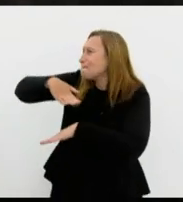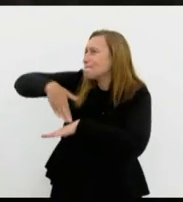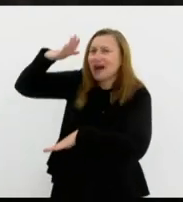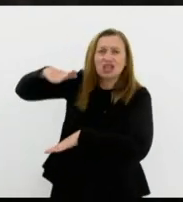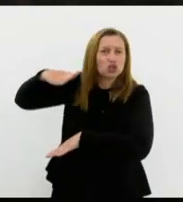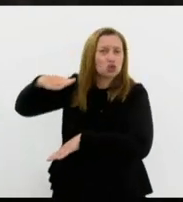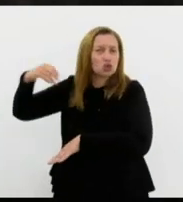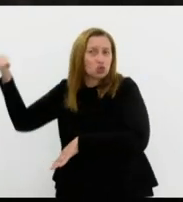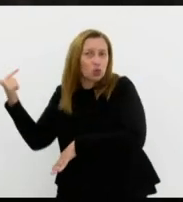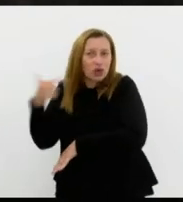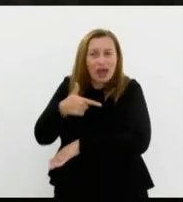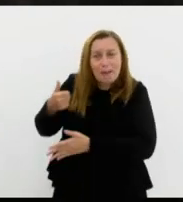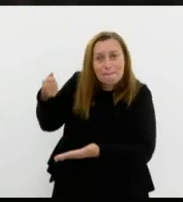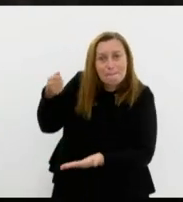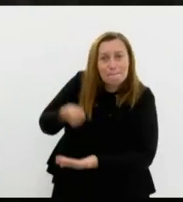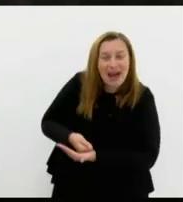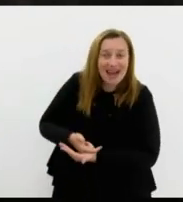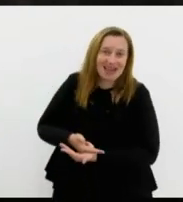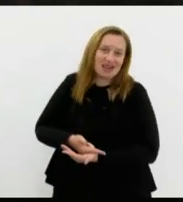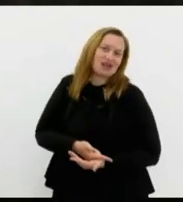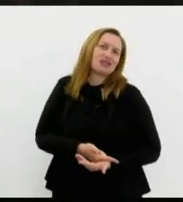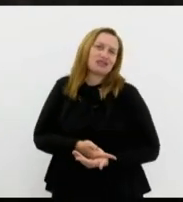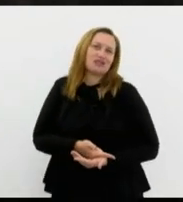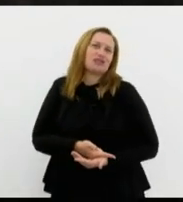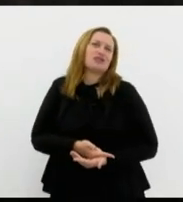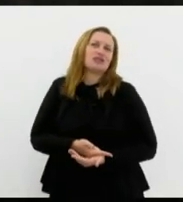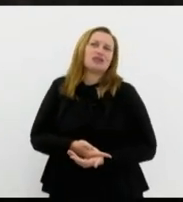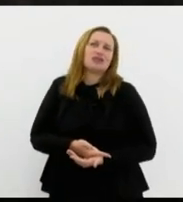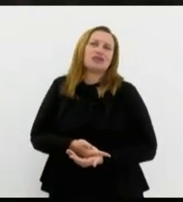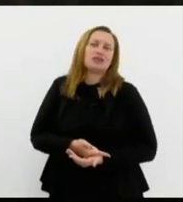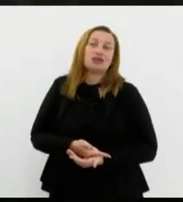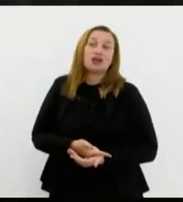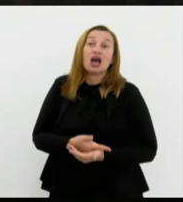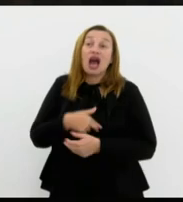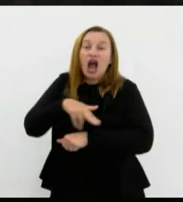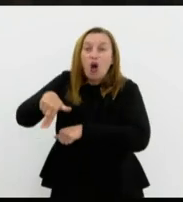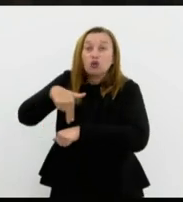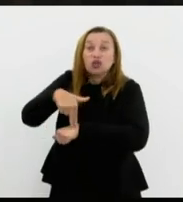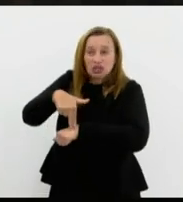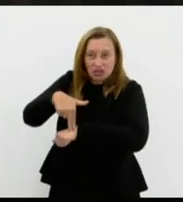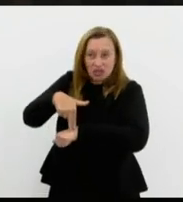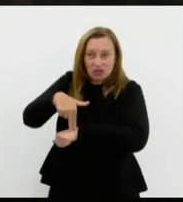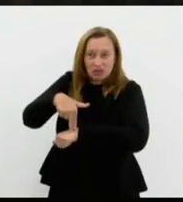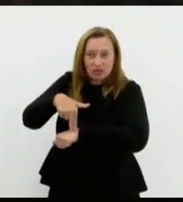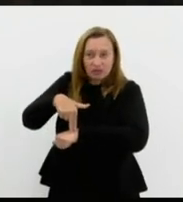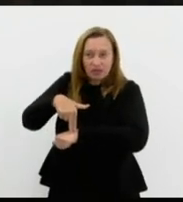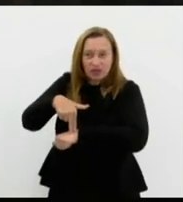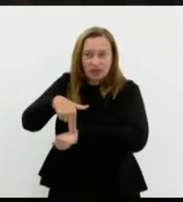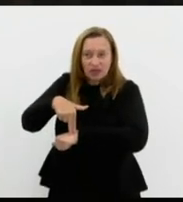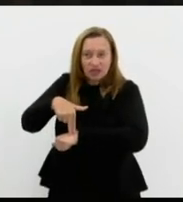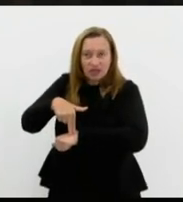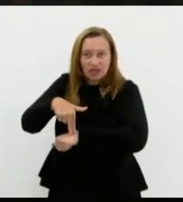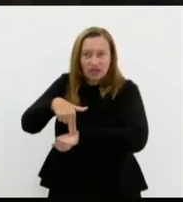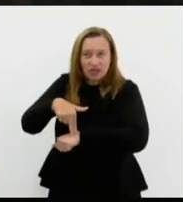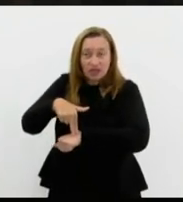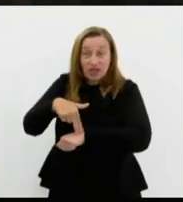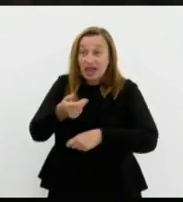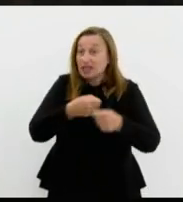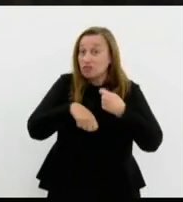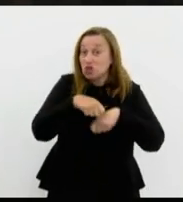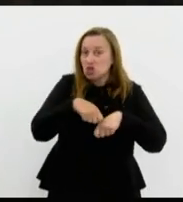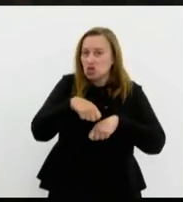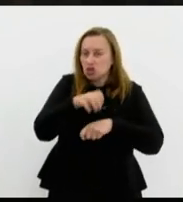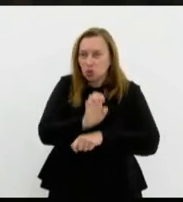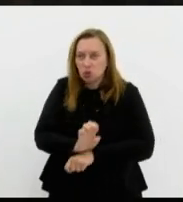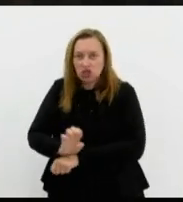paga, está mais do que paga. A União trata os estados, e eu não estou falando de um